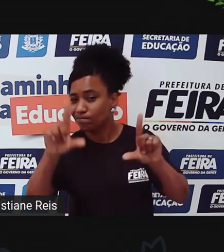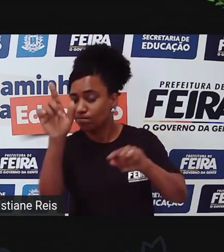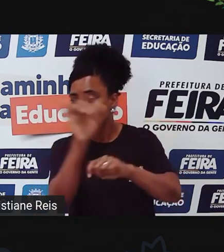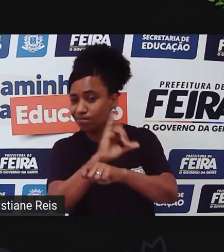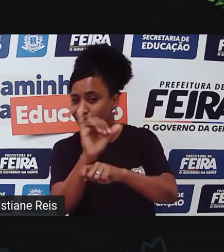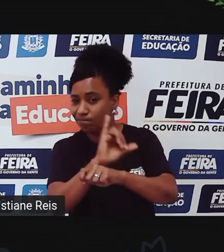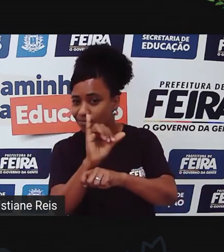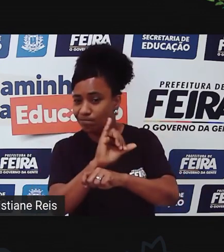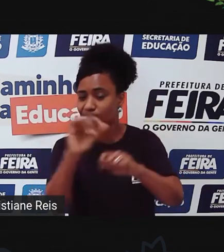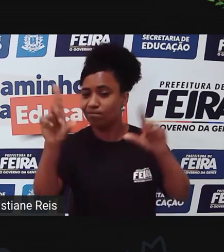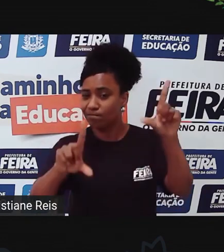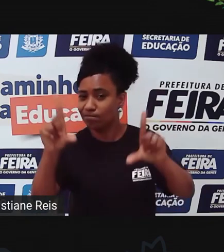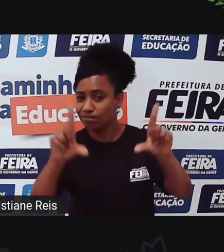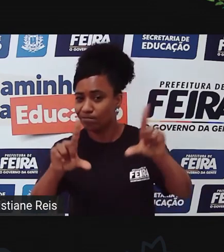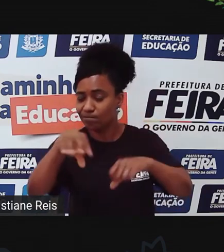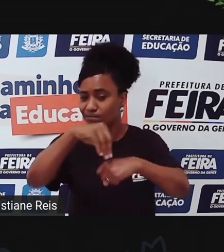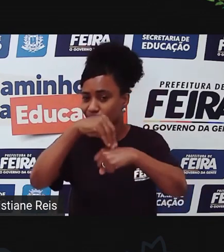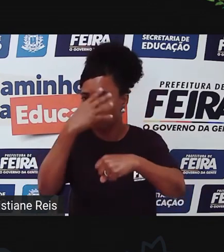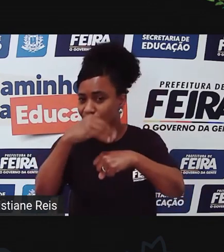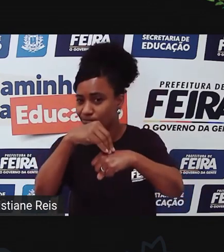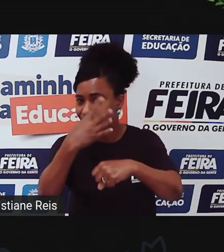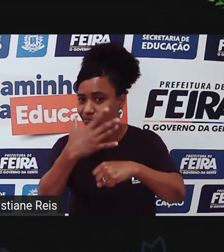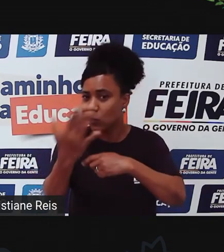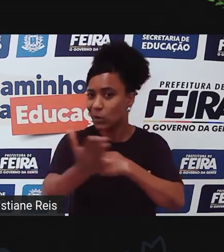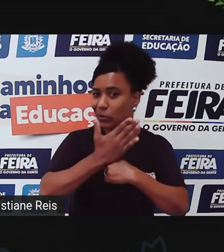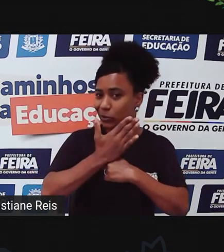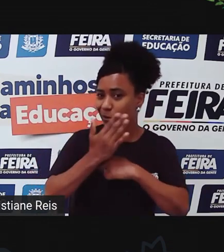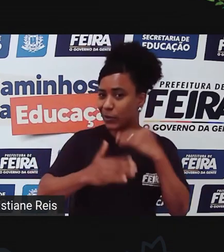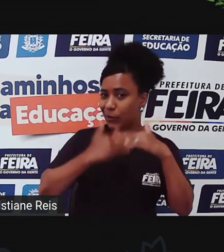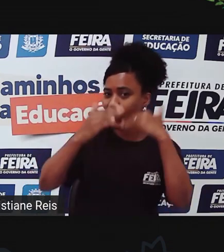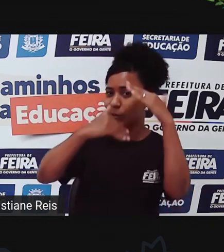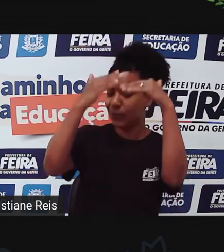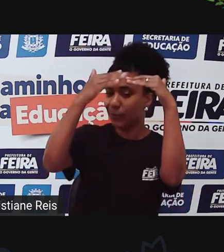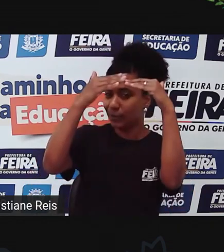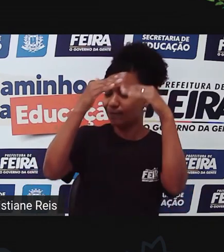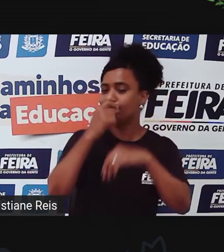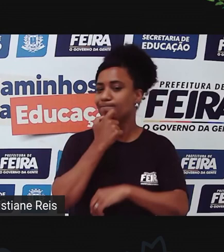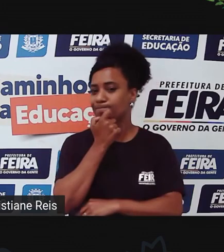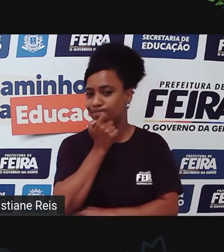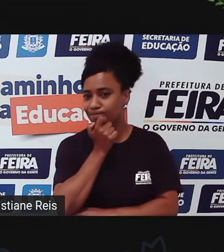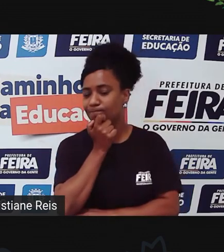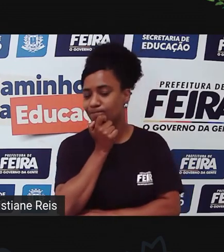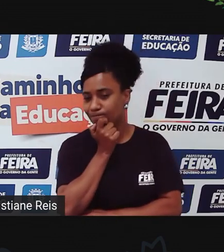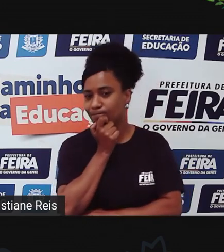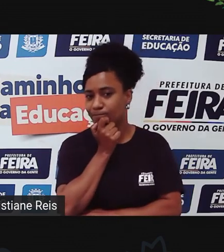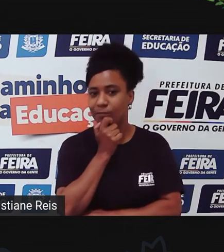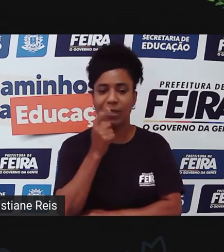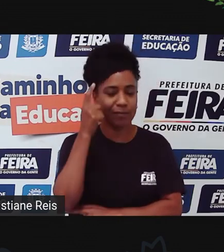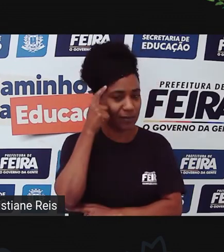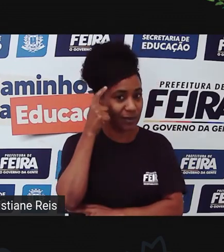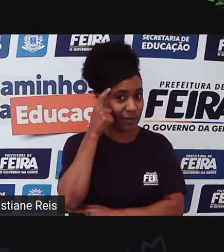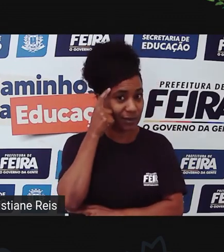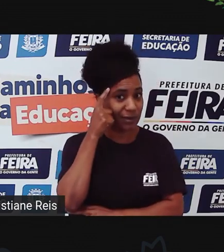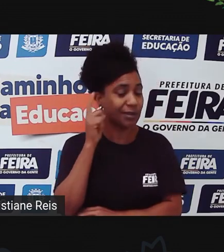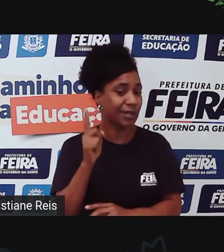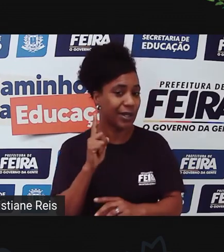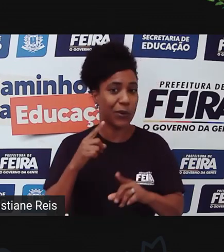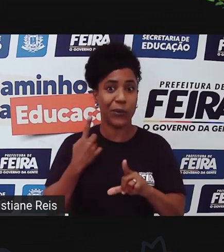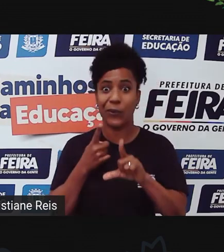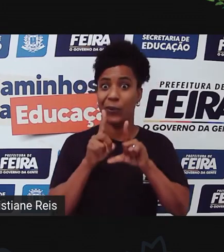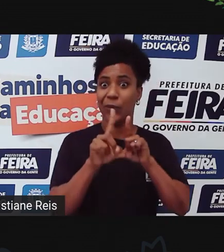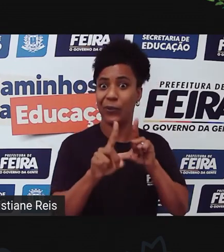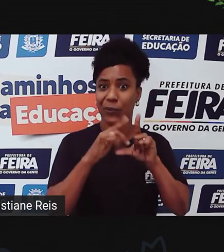mim? Está me ensinando? Está me fazendo crescer? e pense também na questão de que nem todo mundo chega lá, não